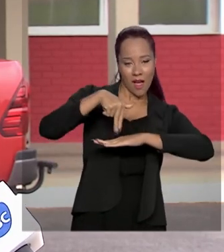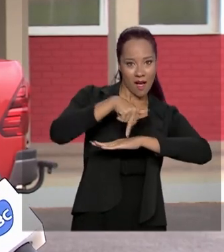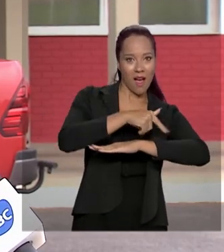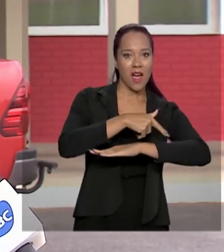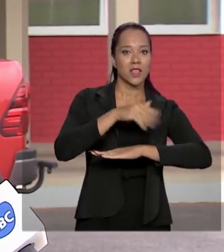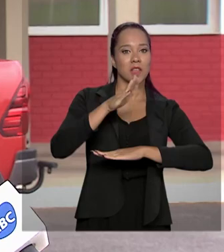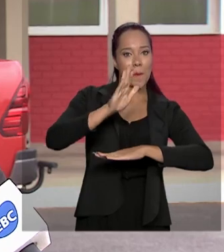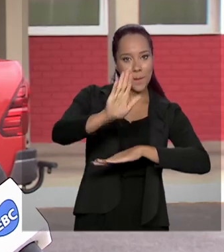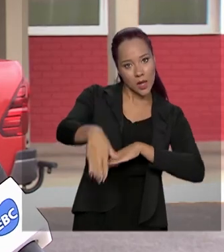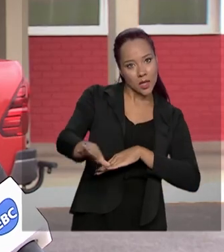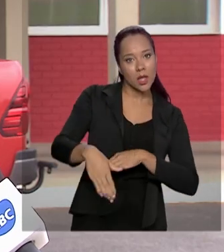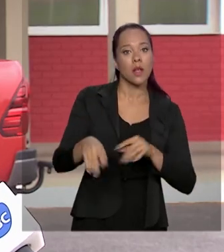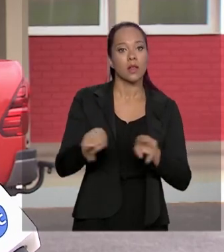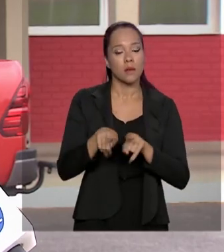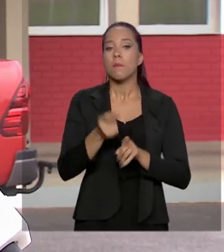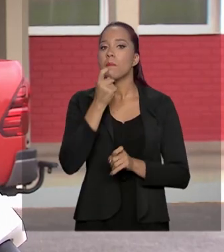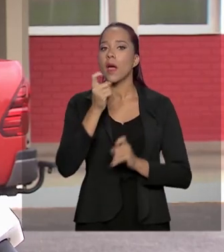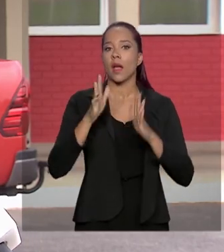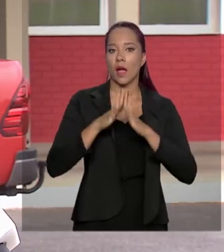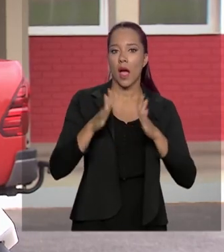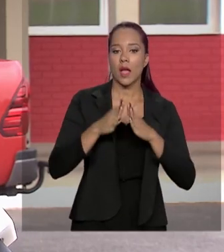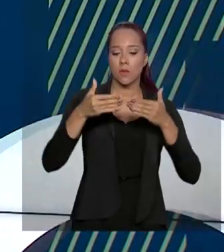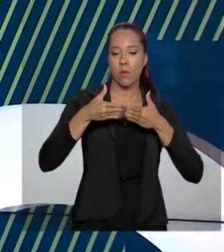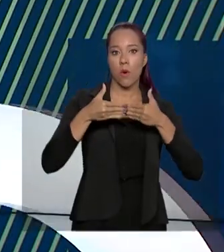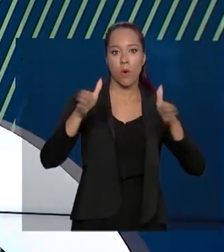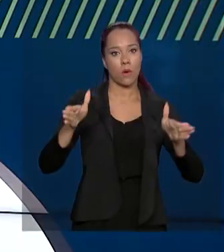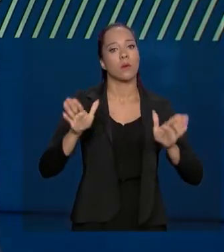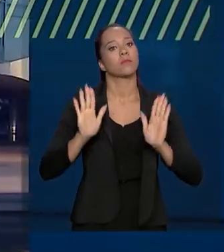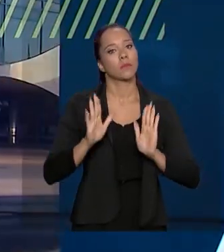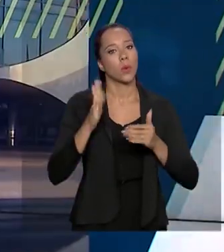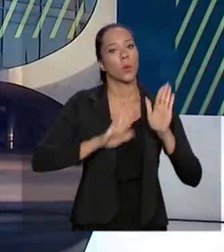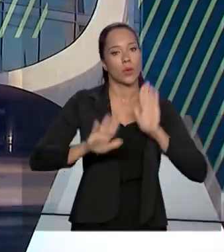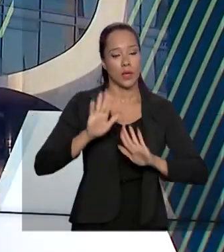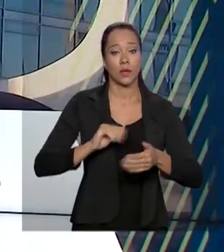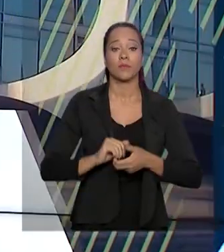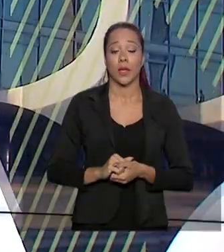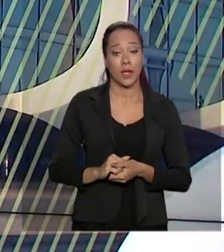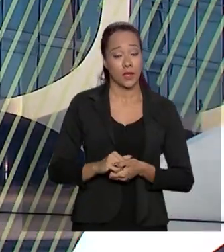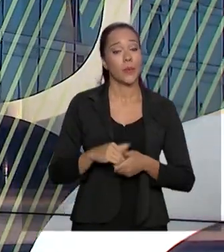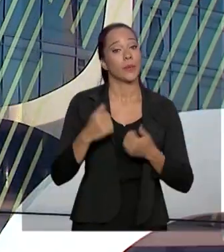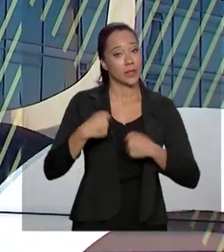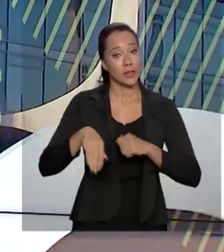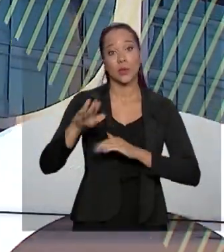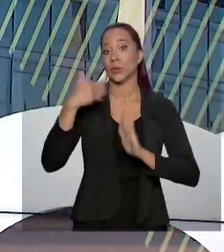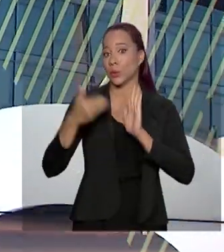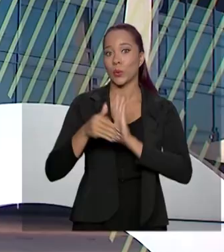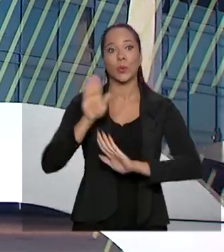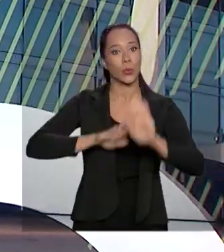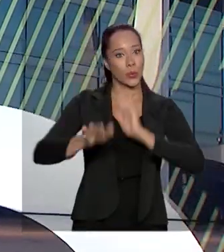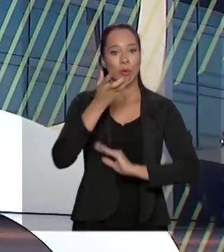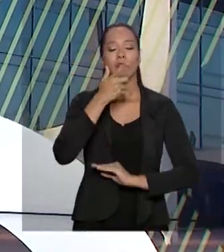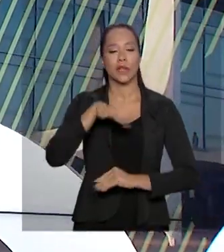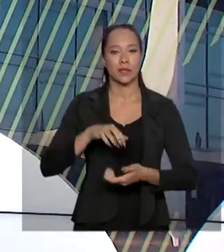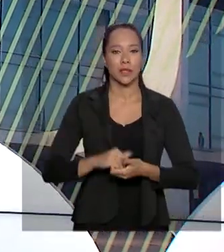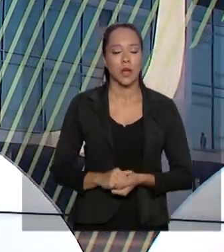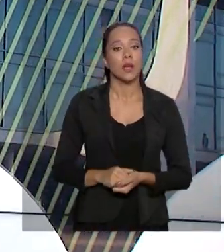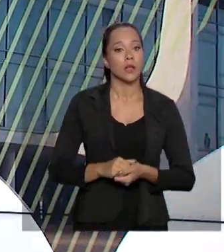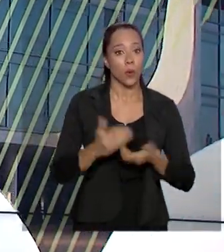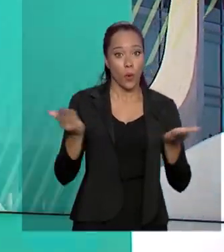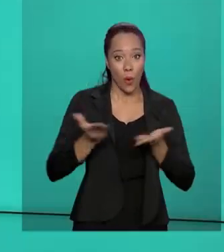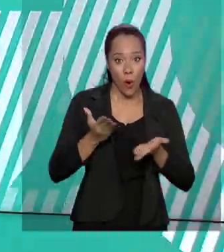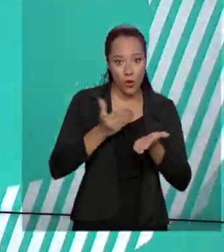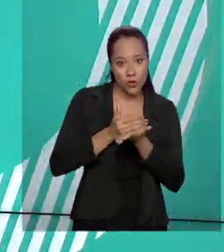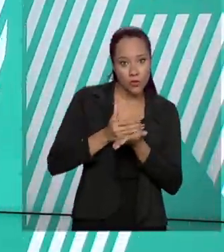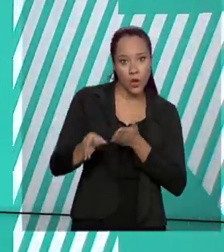pedestre ou mesmo na porta de casa, com portões abertos. Tá aí, todo cuidado com as crianças, não é? Está aberta a partir de